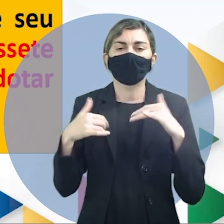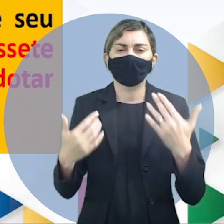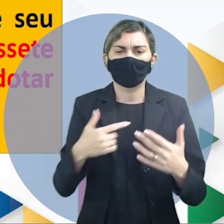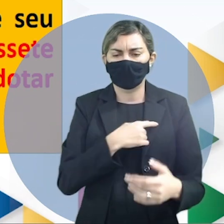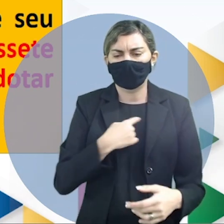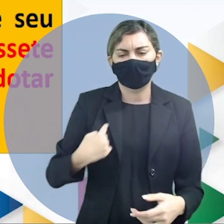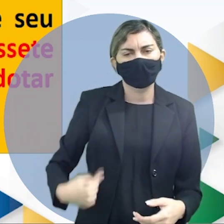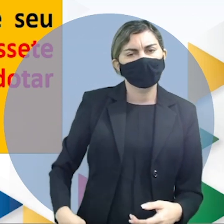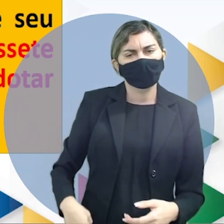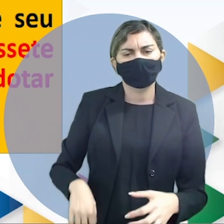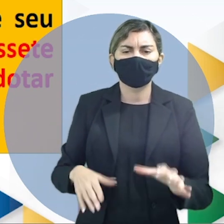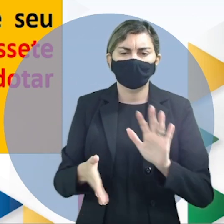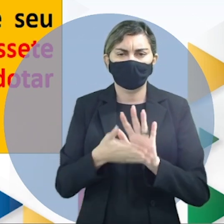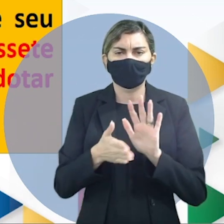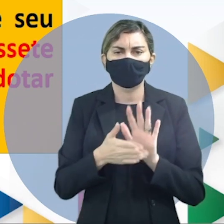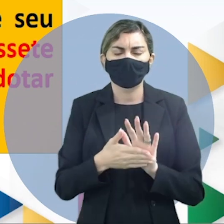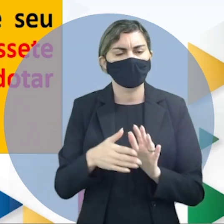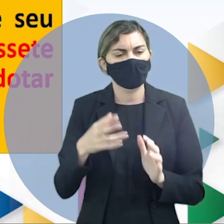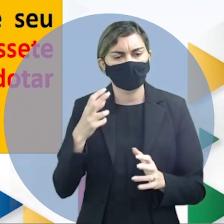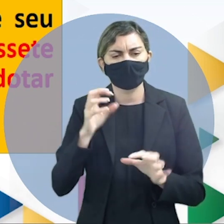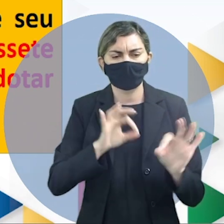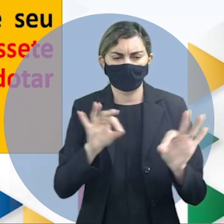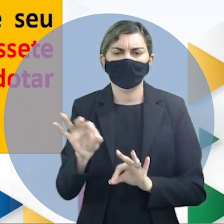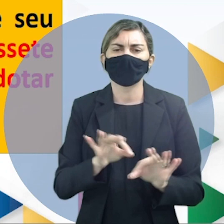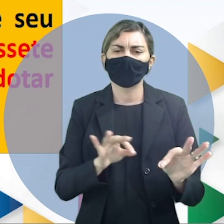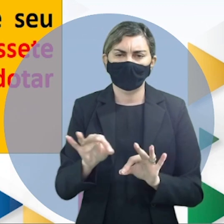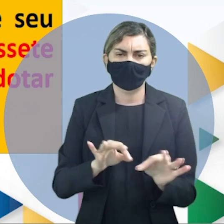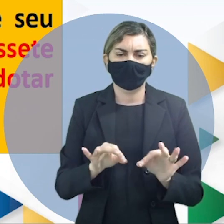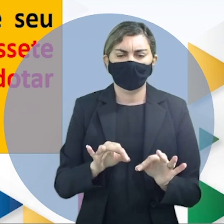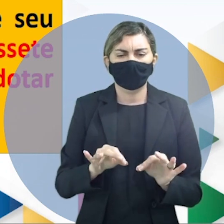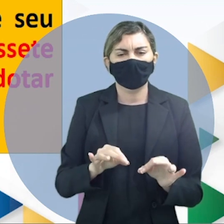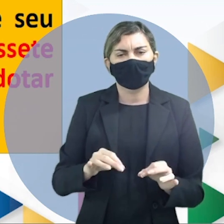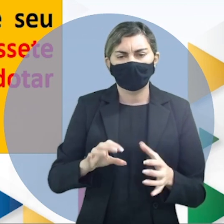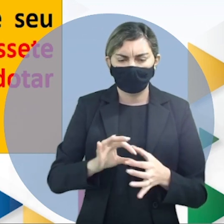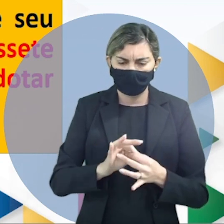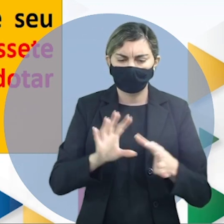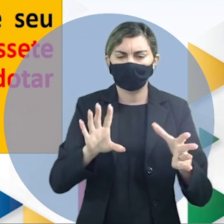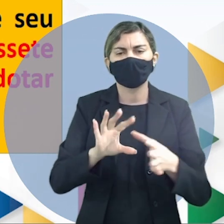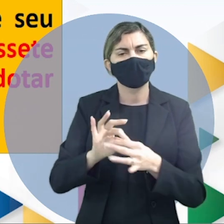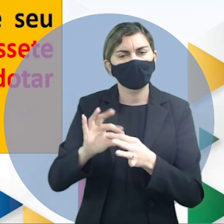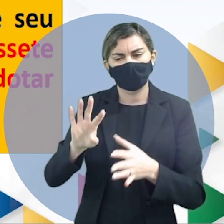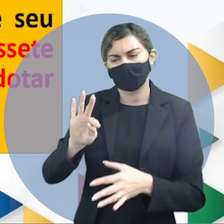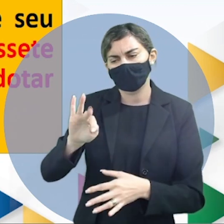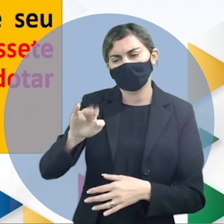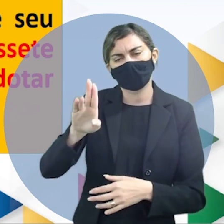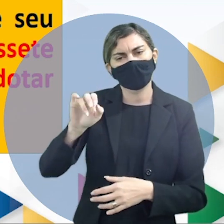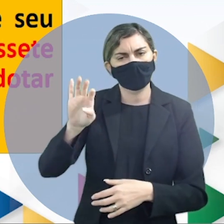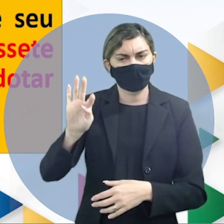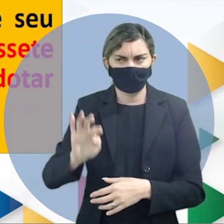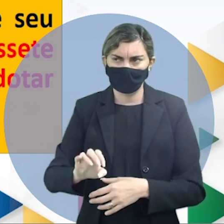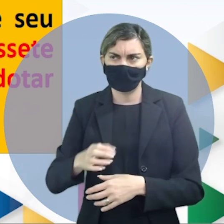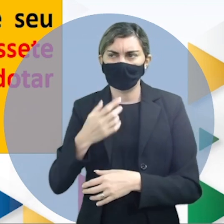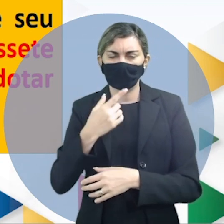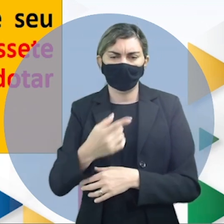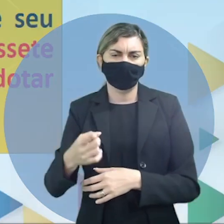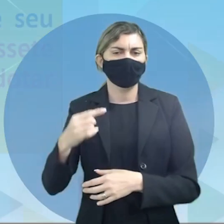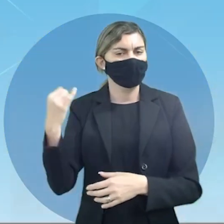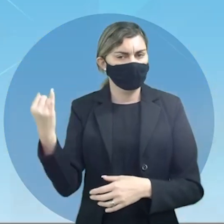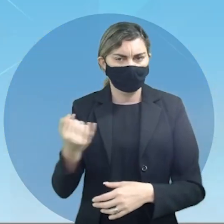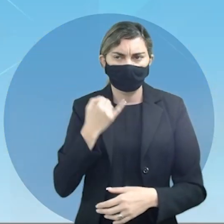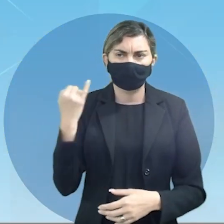a China pretendia adotar medidas para a libertação do Tibete vejam só a